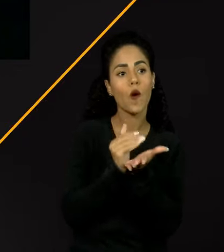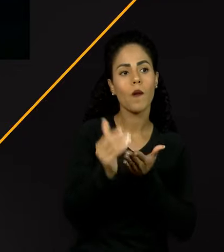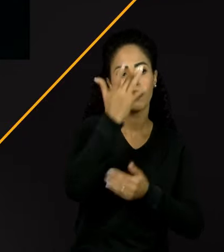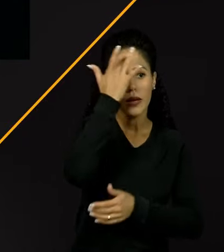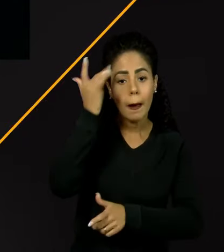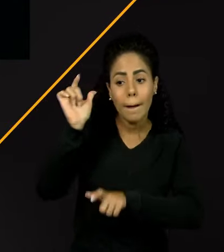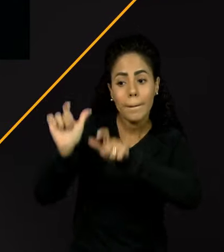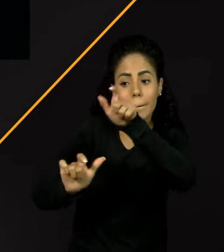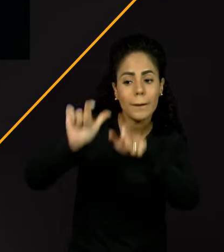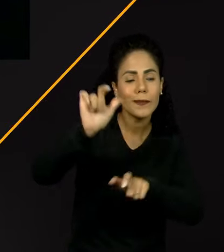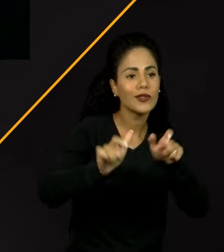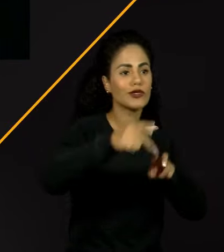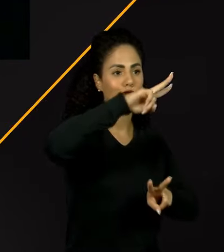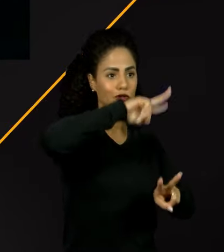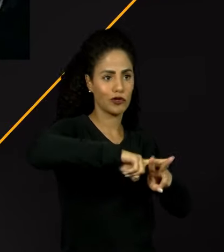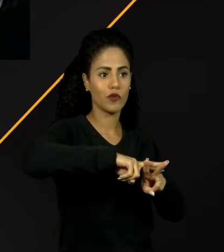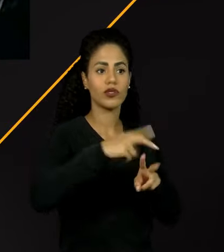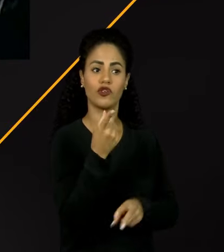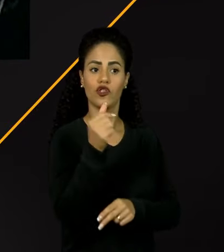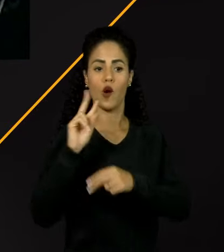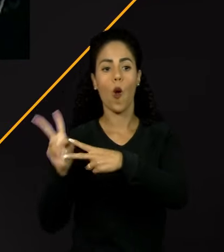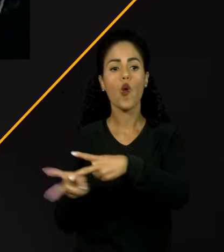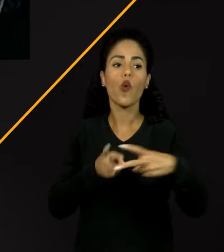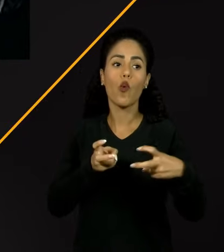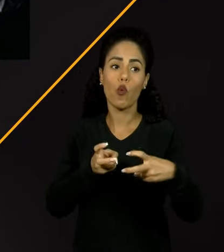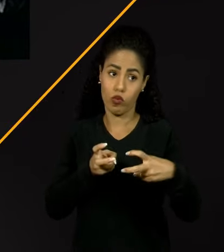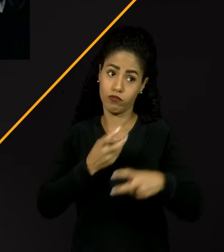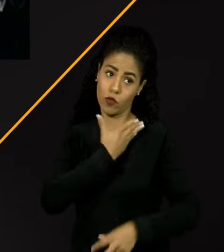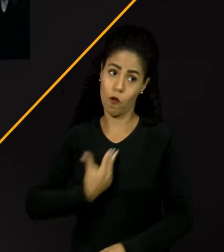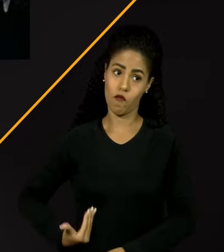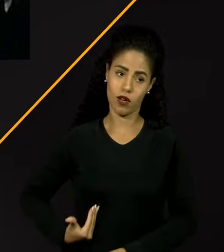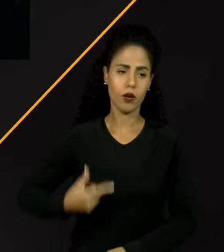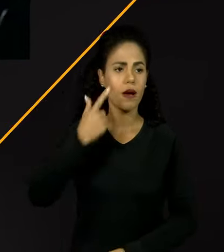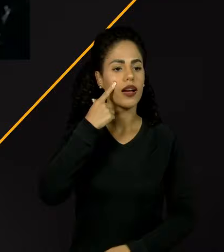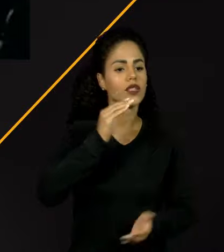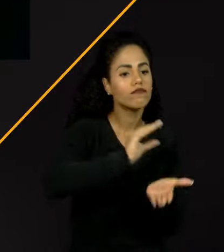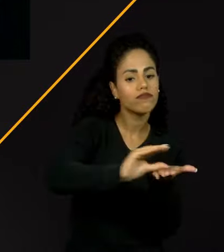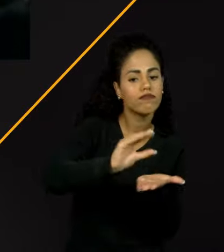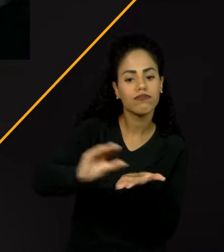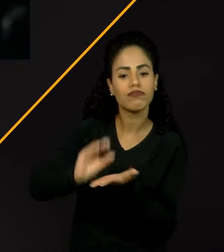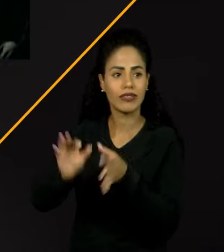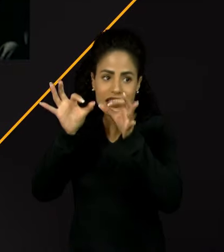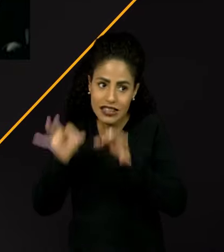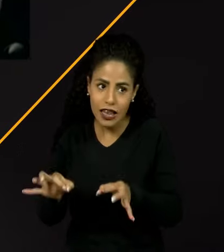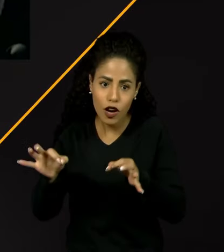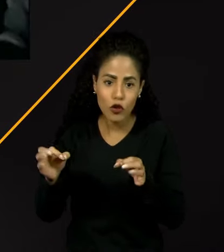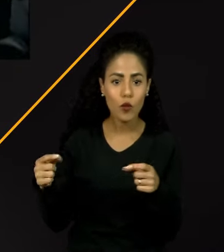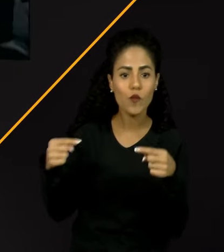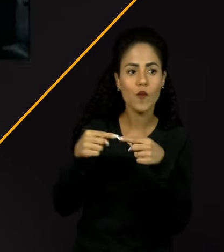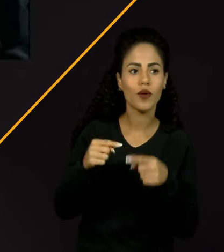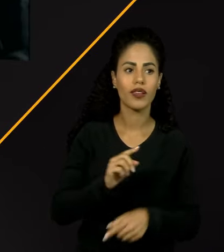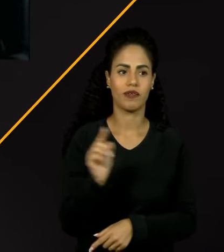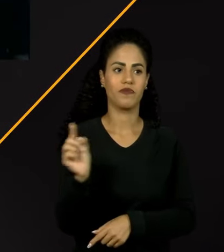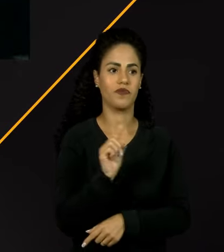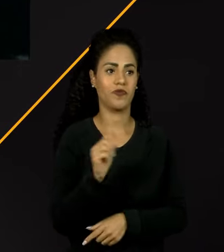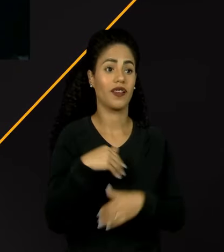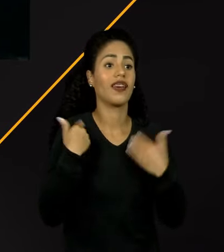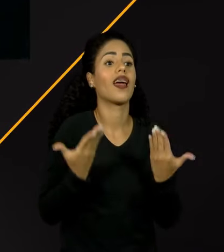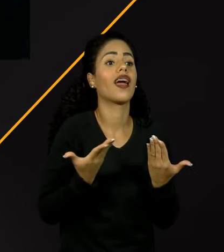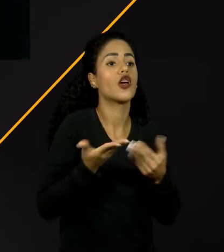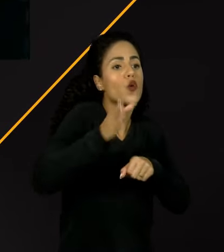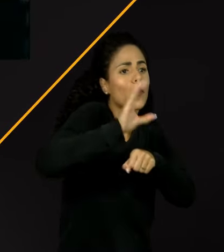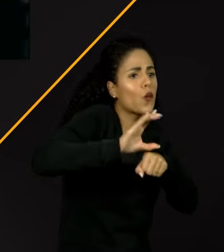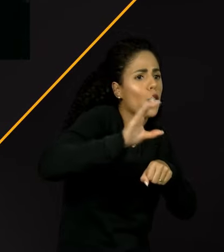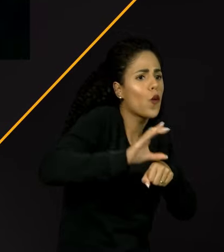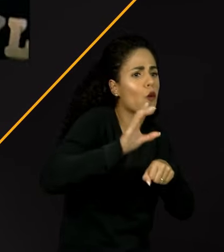encarceradas custam dinheiro. E esse dinheiro não é distribuído do jeito que deveria ser distribuído. Cadê os cursos profissionalizantes?